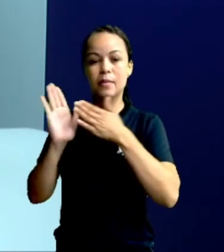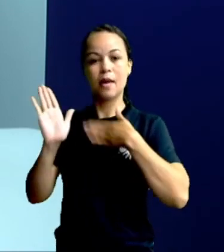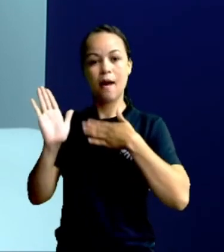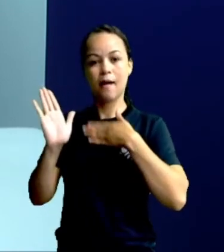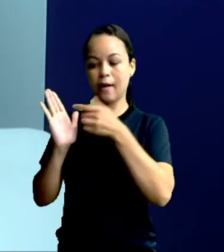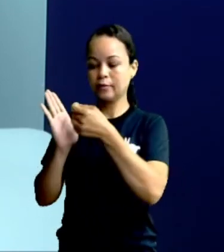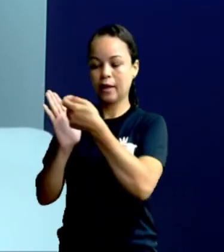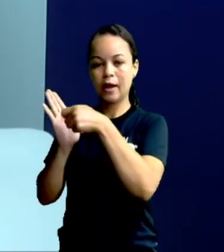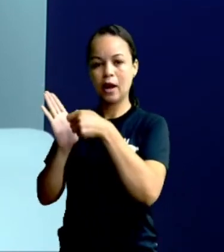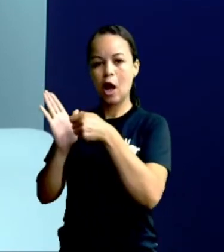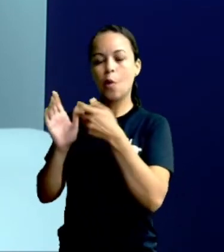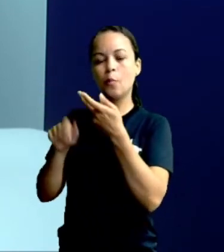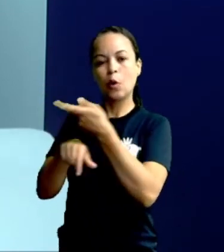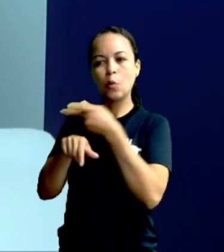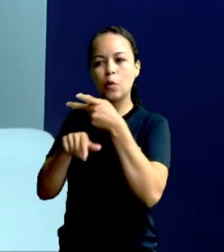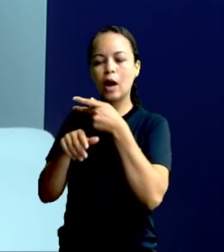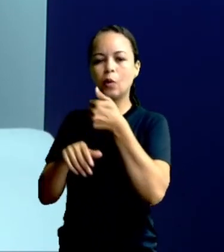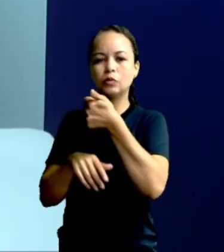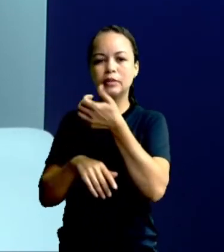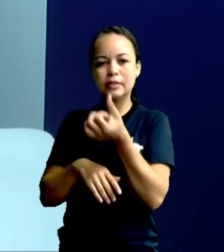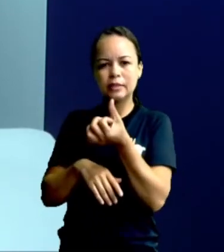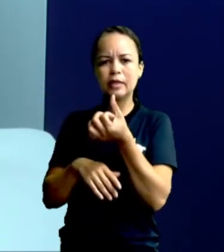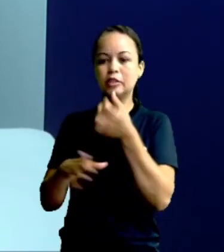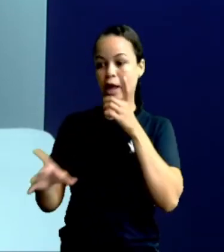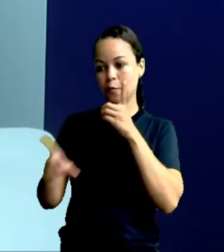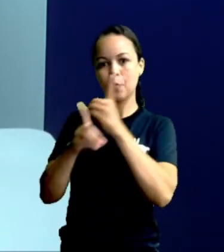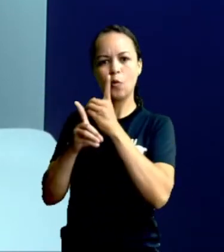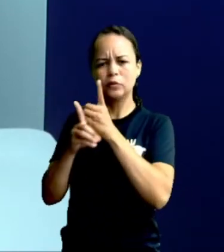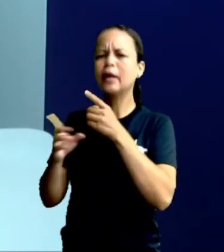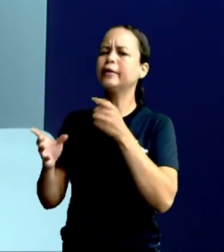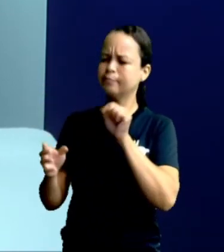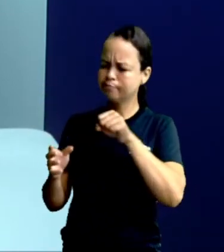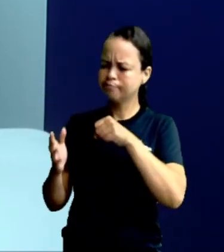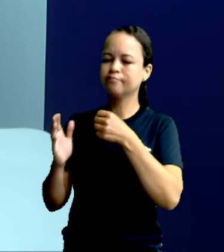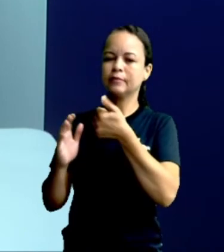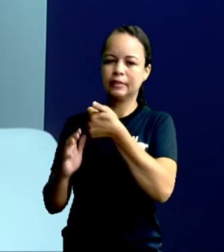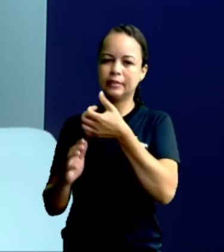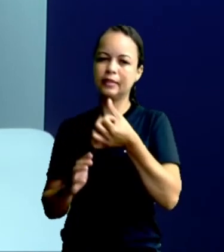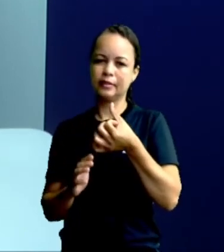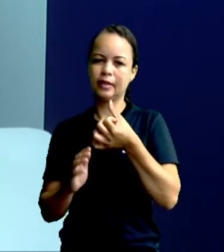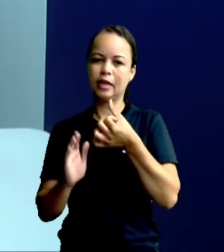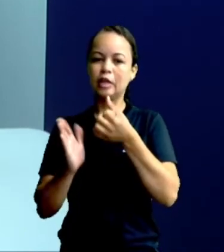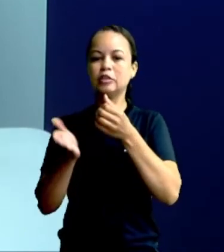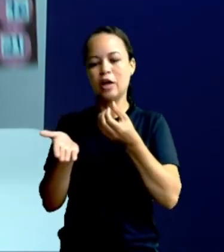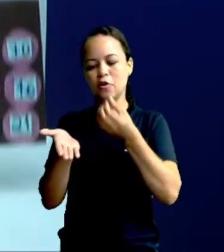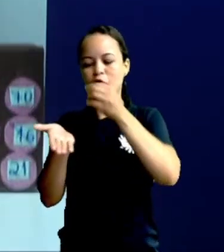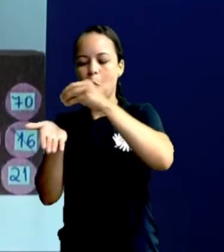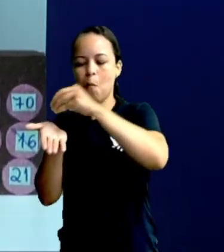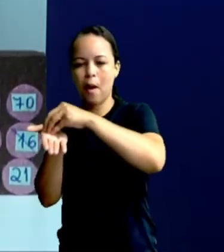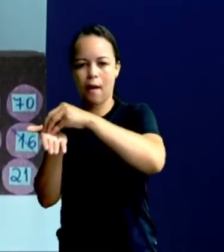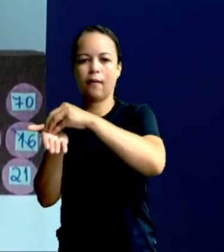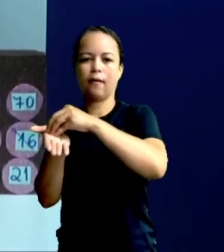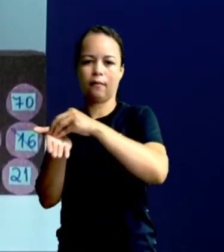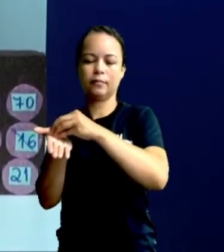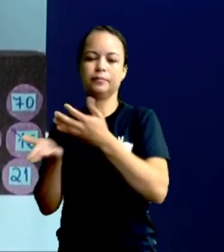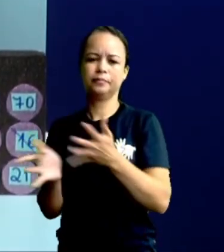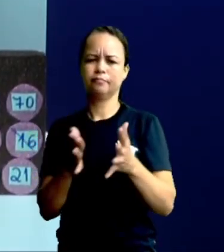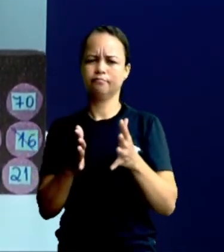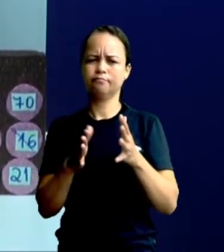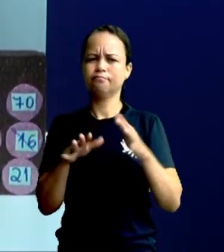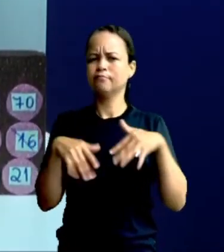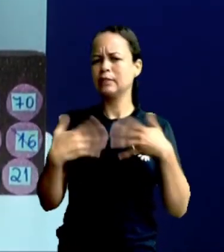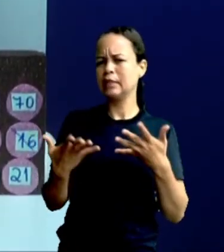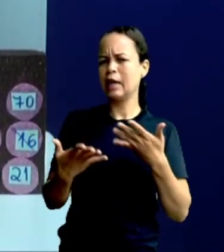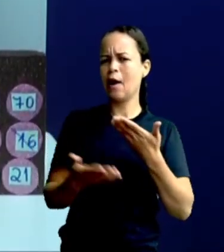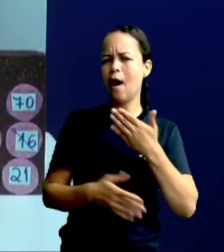16 aqui? Hum, achei o 16, ó. Vou marcar o 16. Será que meu